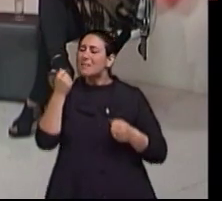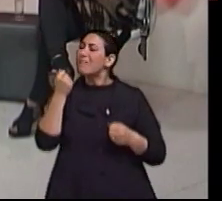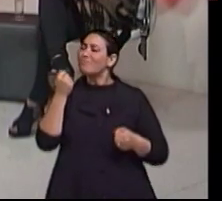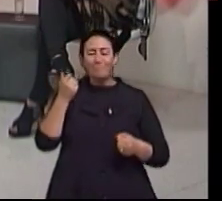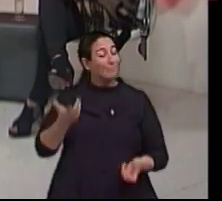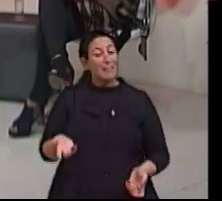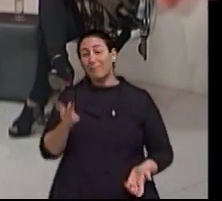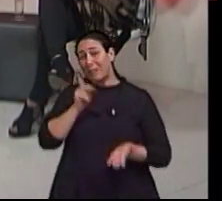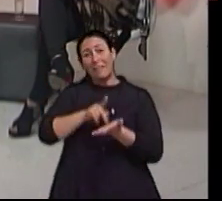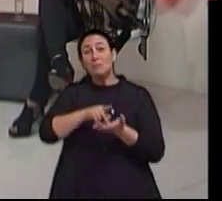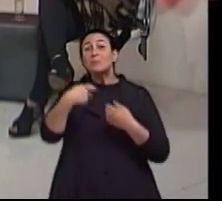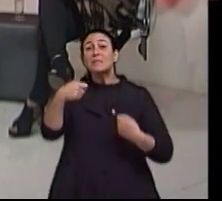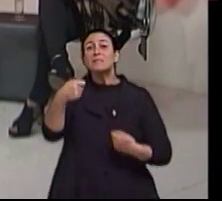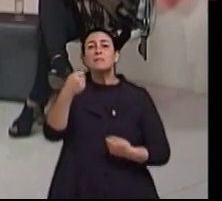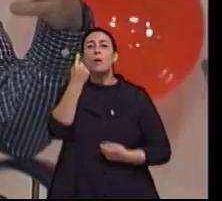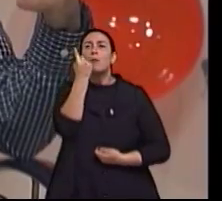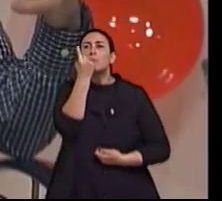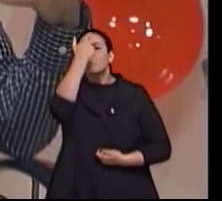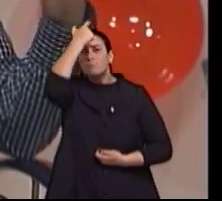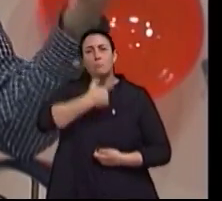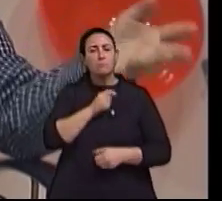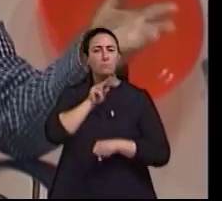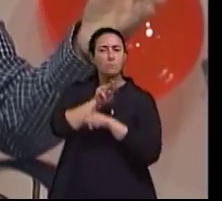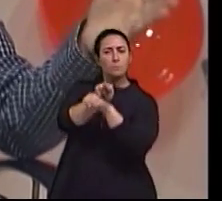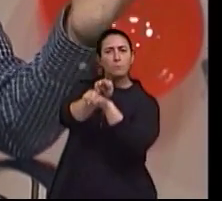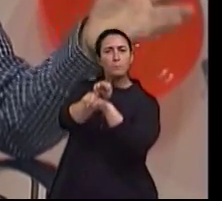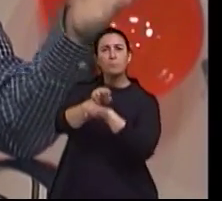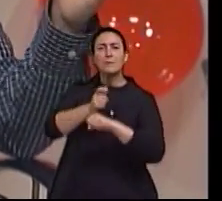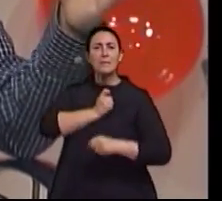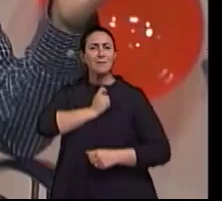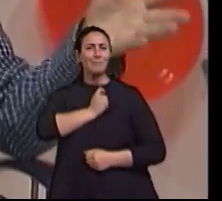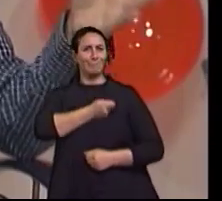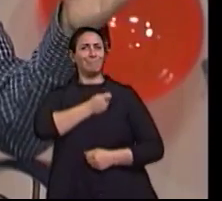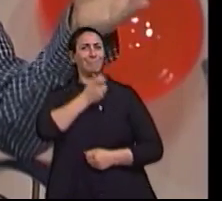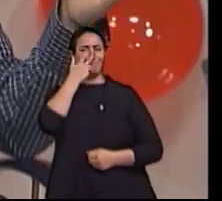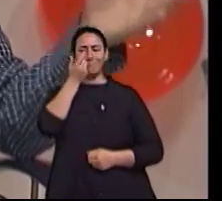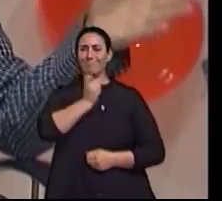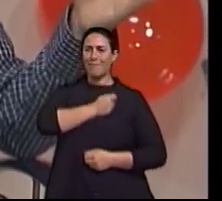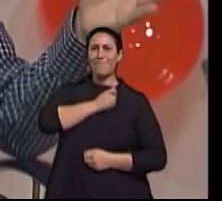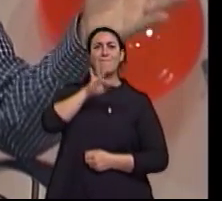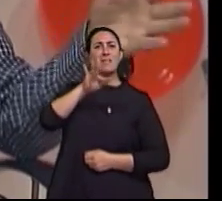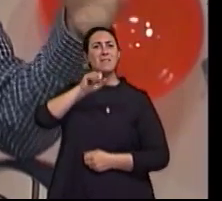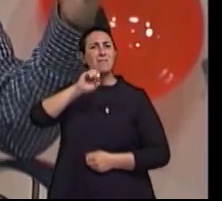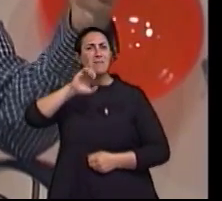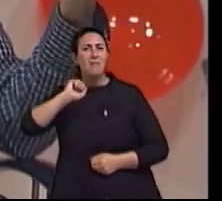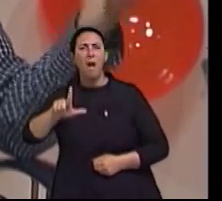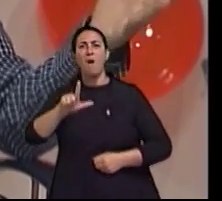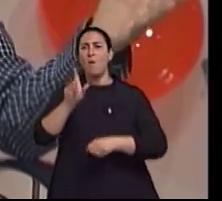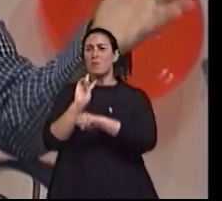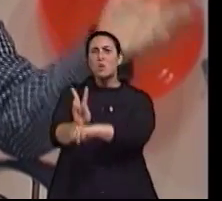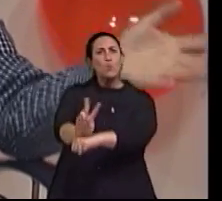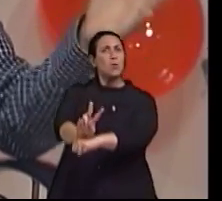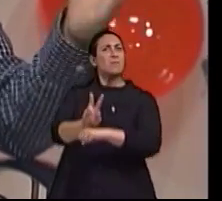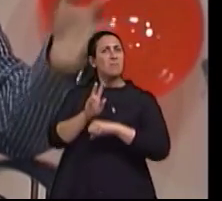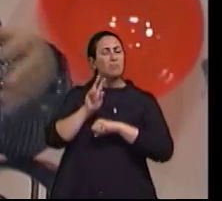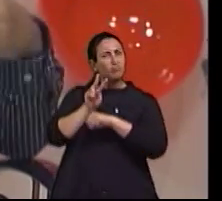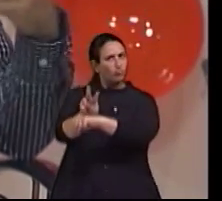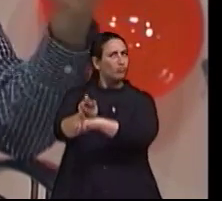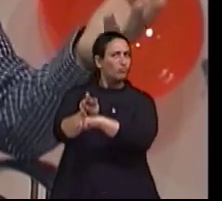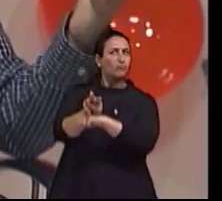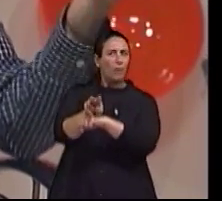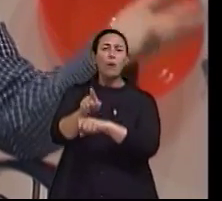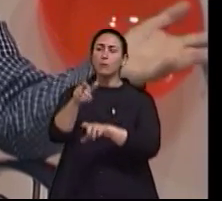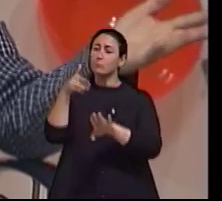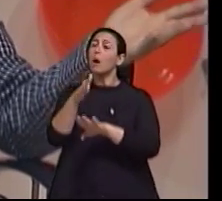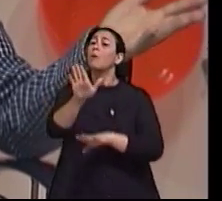Infelizmente, nós temos que colocar algum segurança, alguma coisa, até mesmo para dar uma assistência na hora de entrar